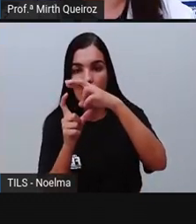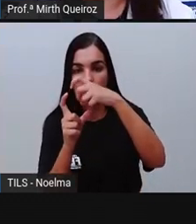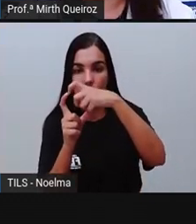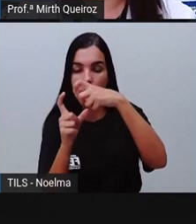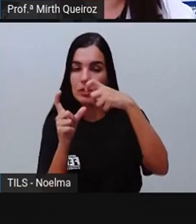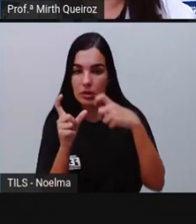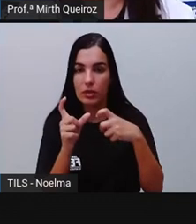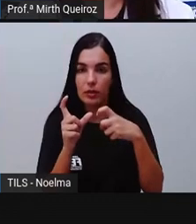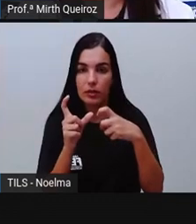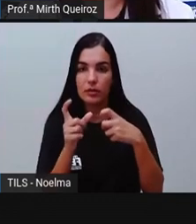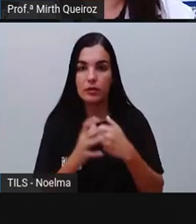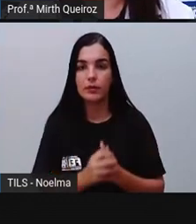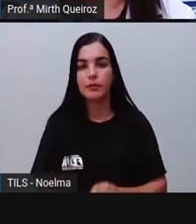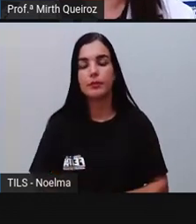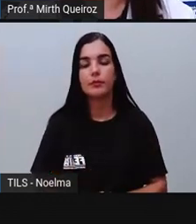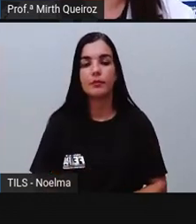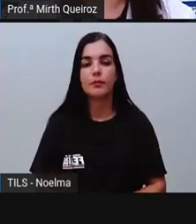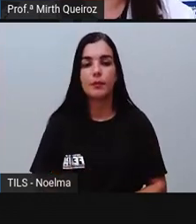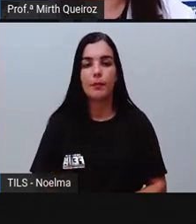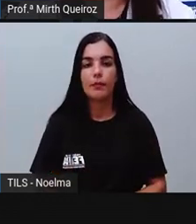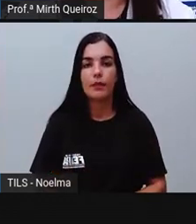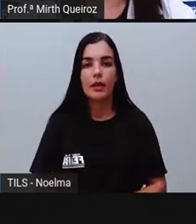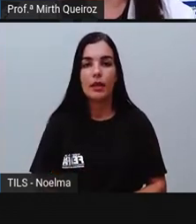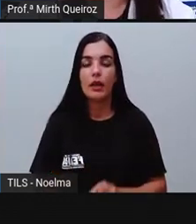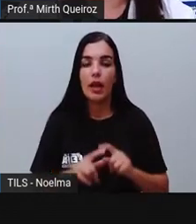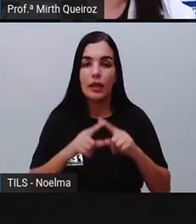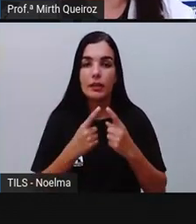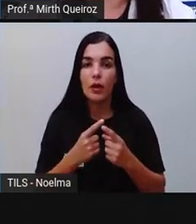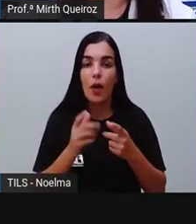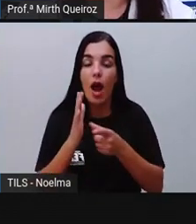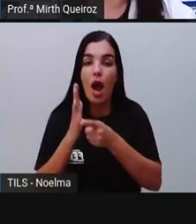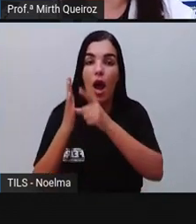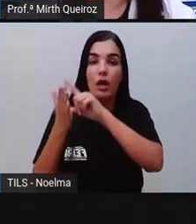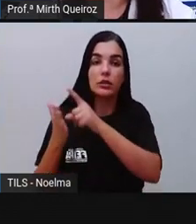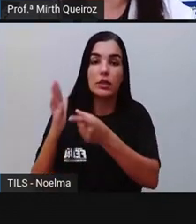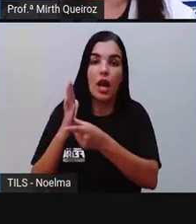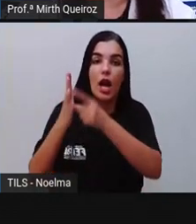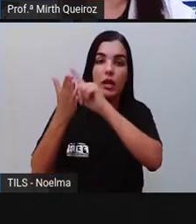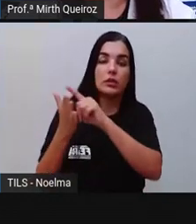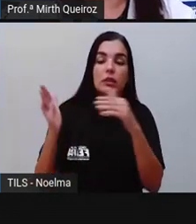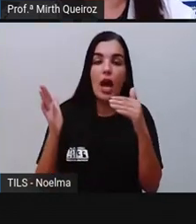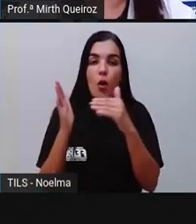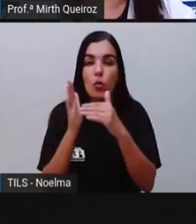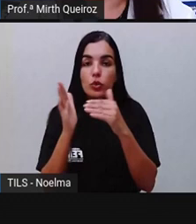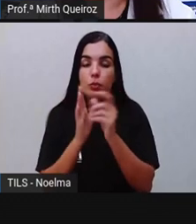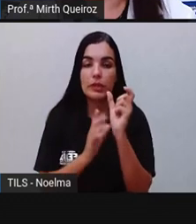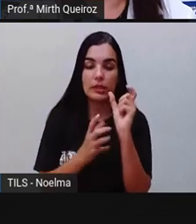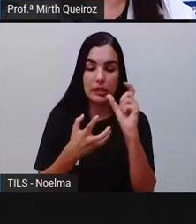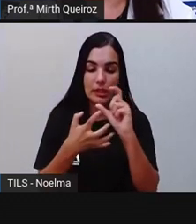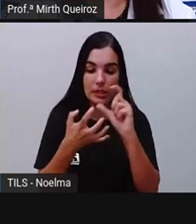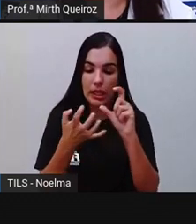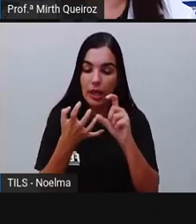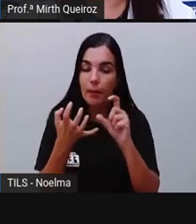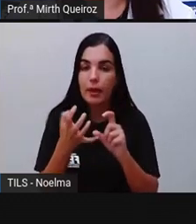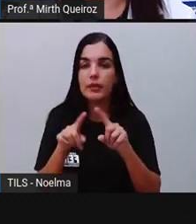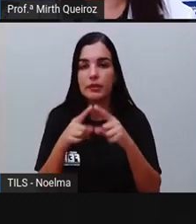Então, são sílabas tônicas. Por se tratar da antepenúltima sílaba, nós vamos chamar de